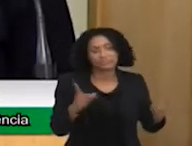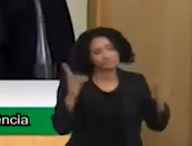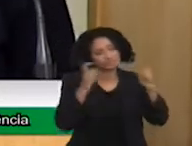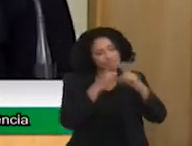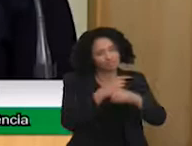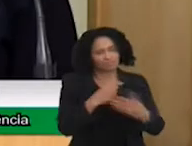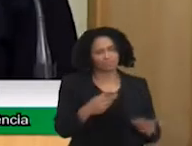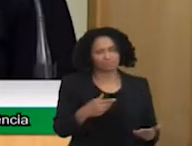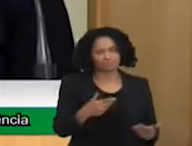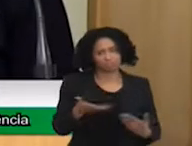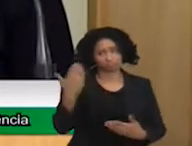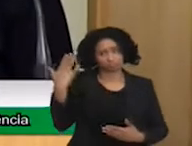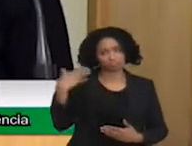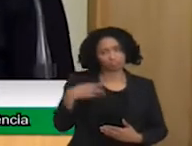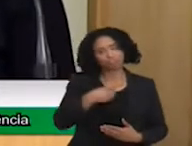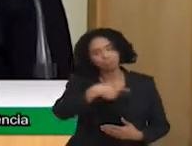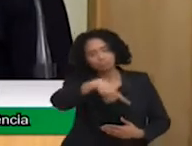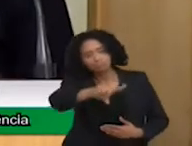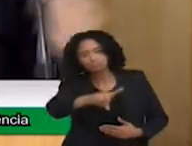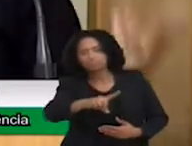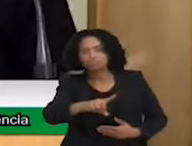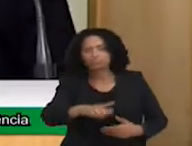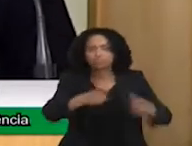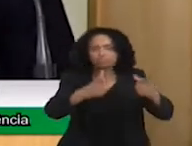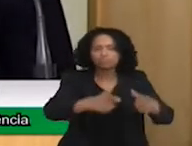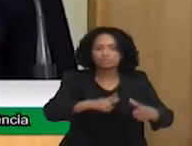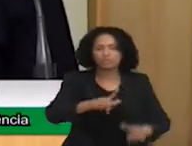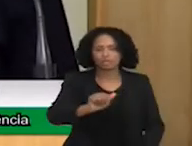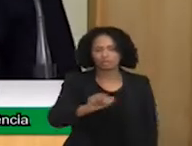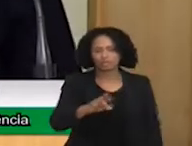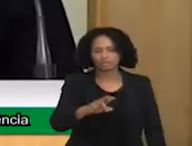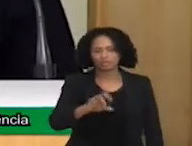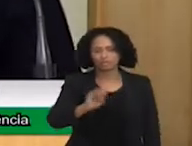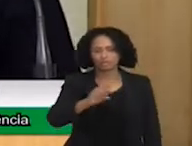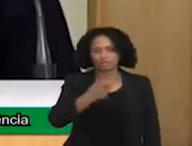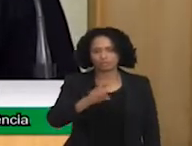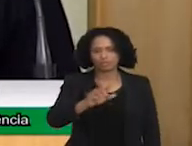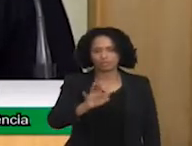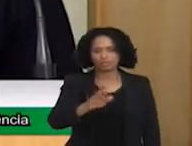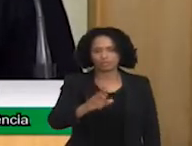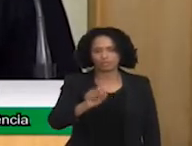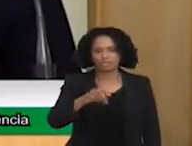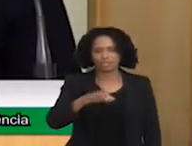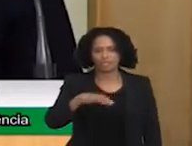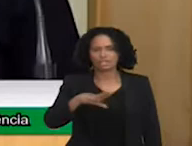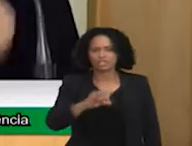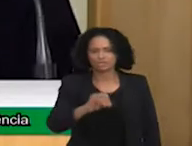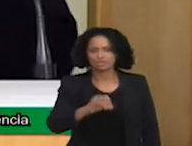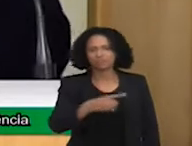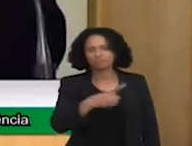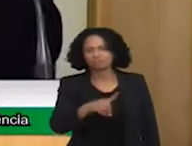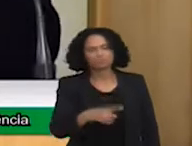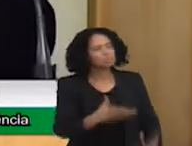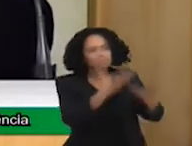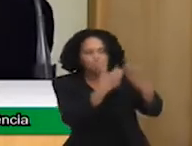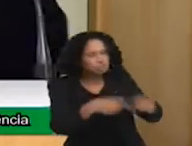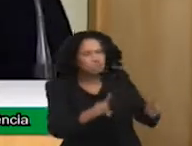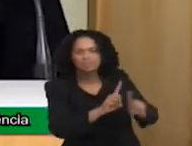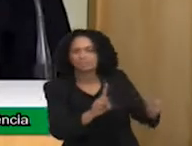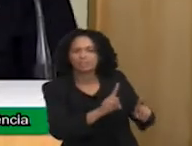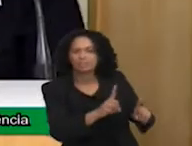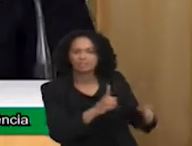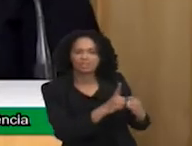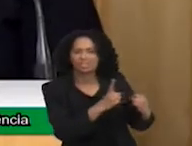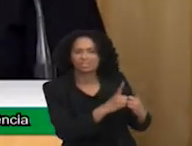a fralda e tinha um transtorno de ansiedade, que, no caso aí, o componente autista também. Então, cada hora